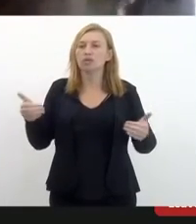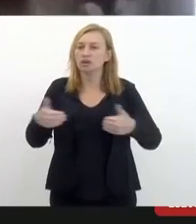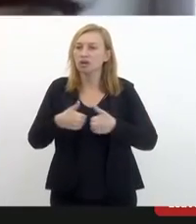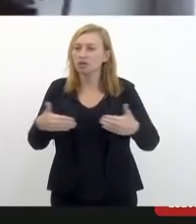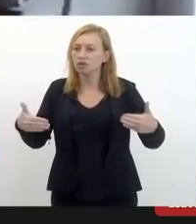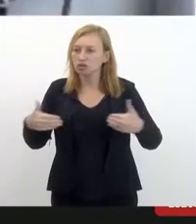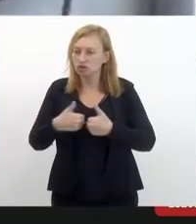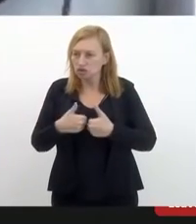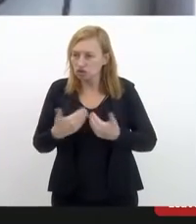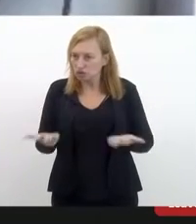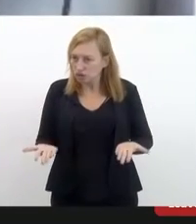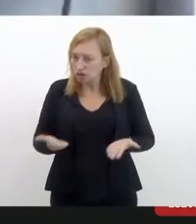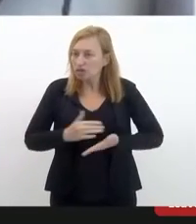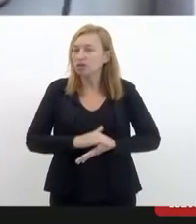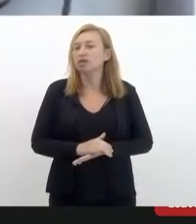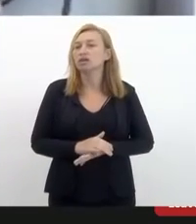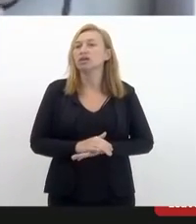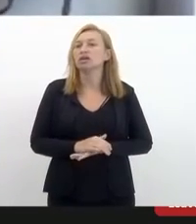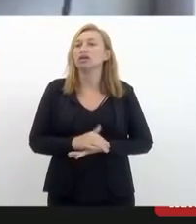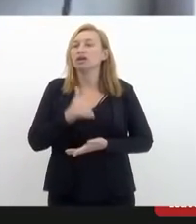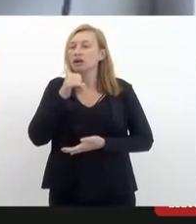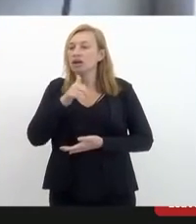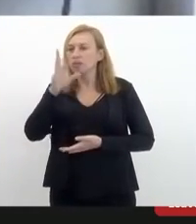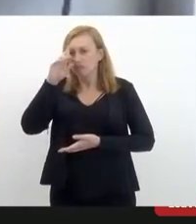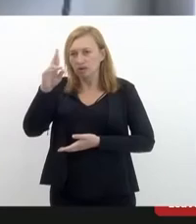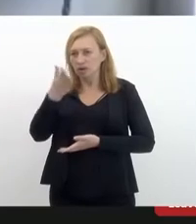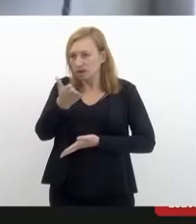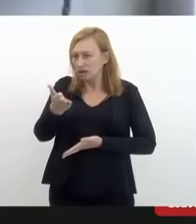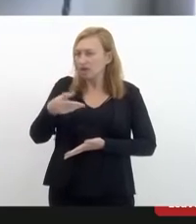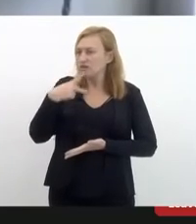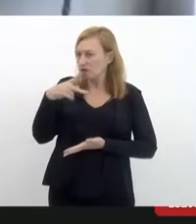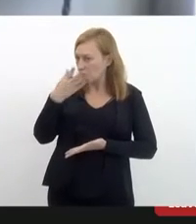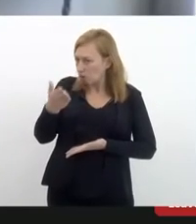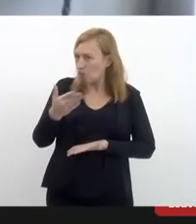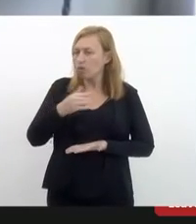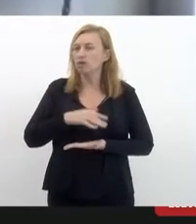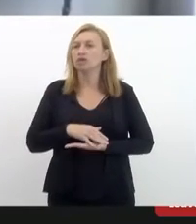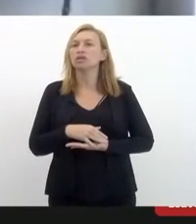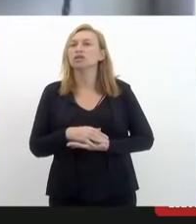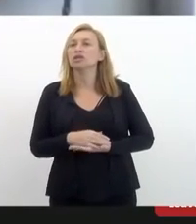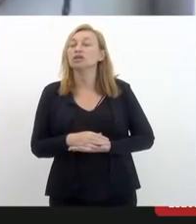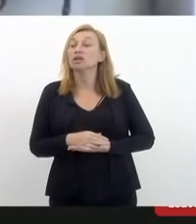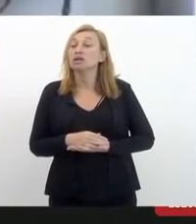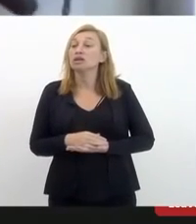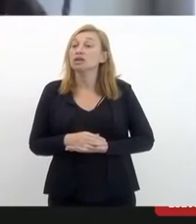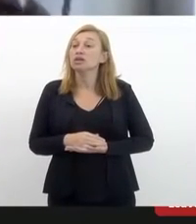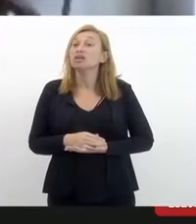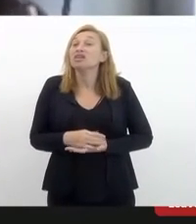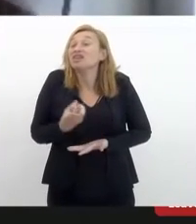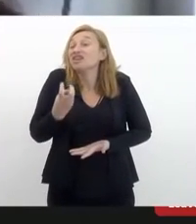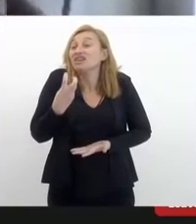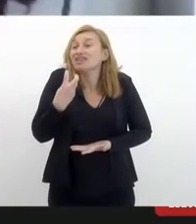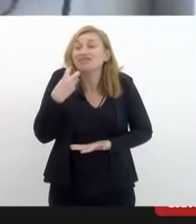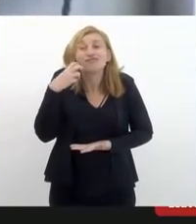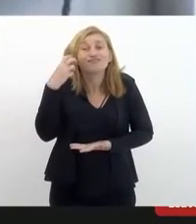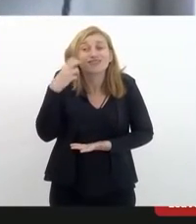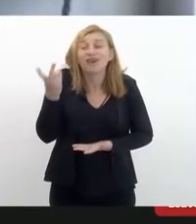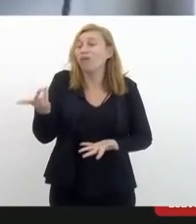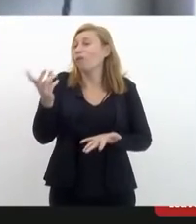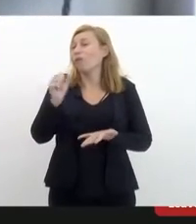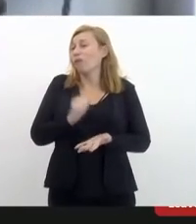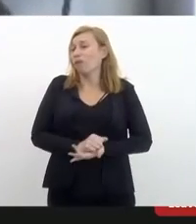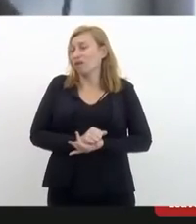a mãe da senhora aí, que é mãe de autista, e é constrangedor